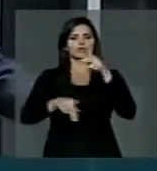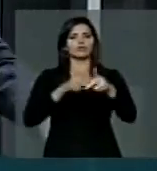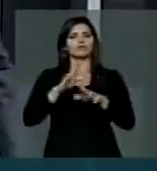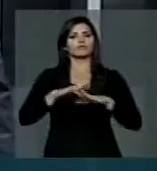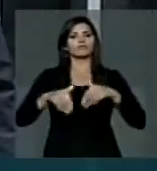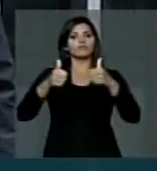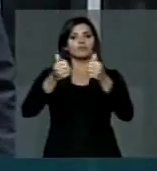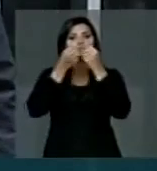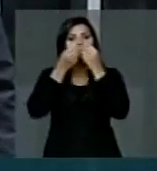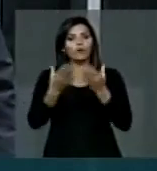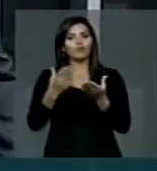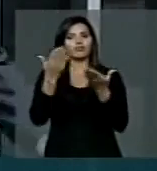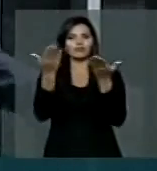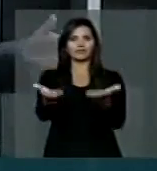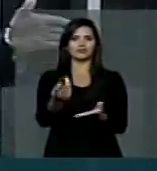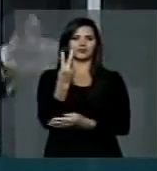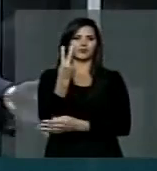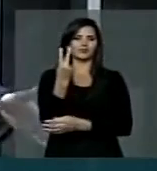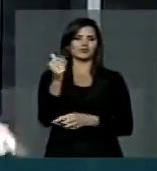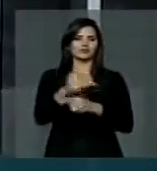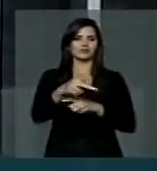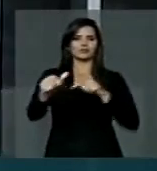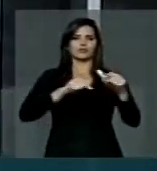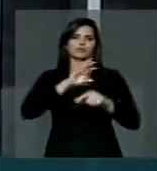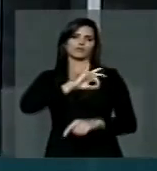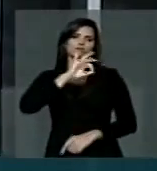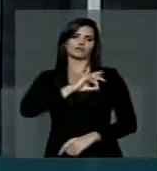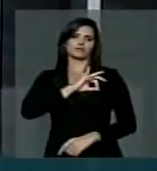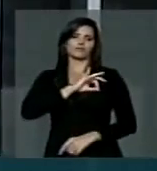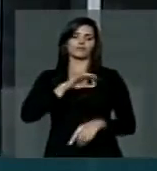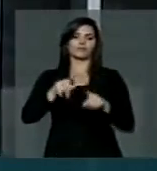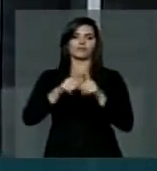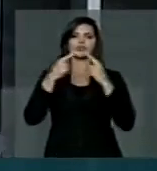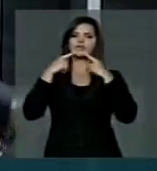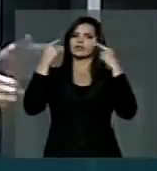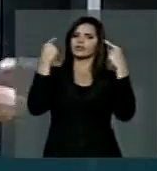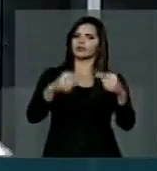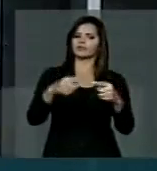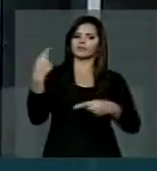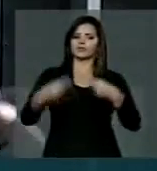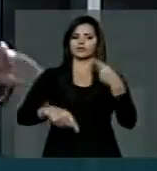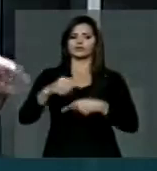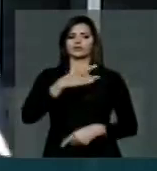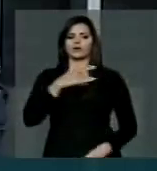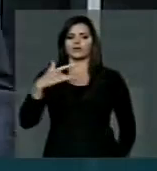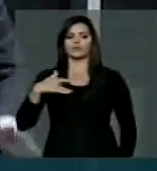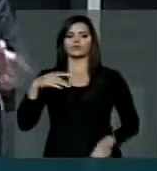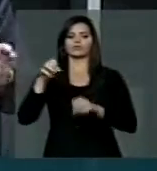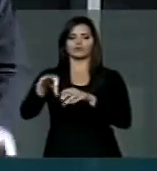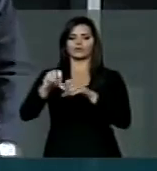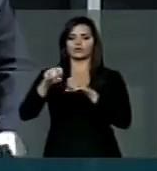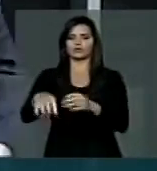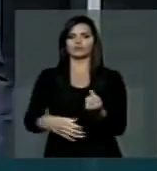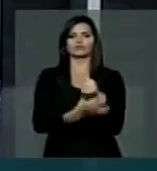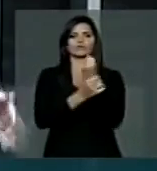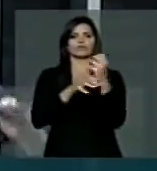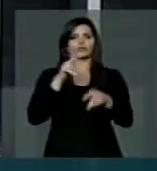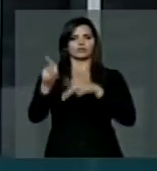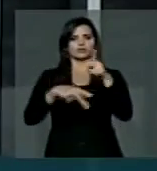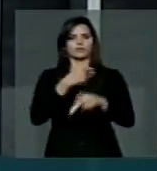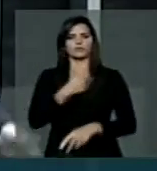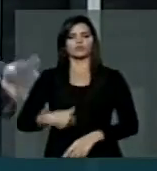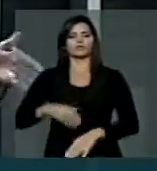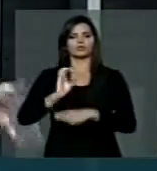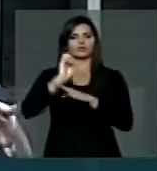desta maneira. Então, da mesma forma que criticamos aqui a política de saúde, de educação, de segurança pública no